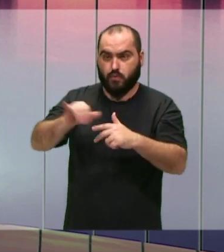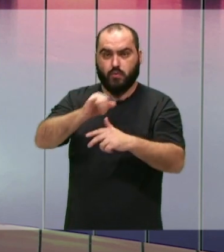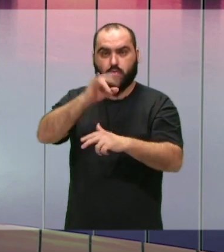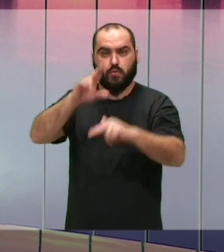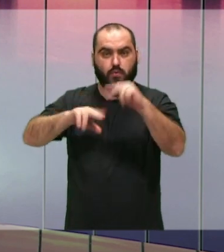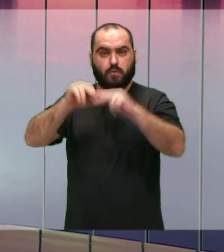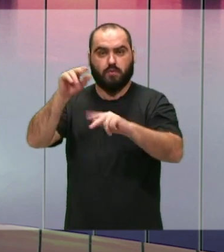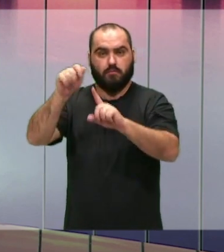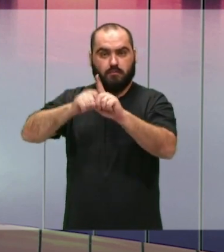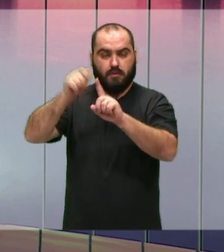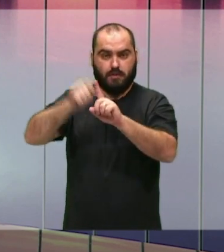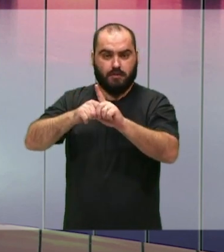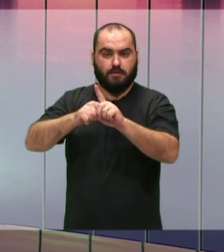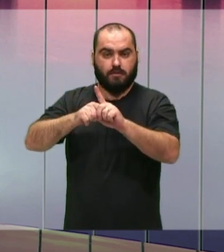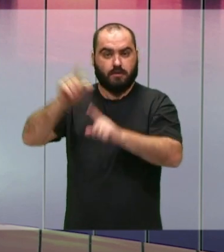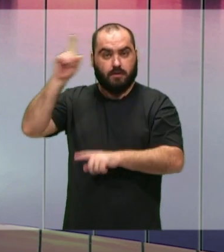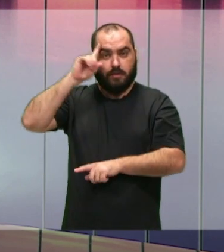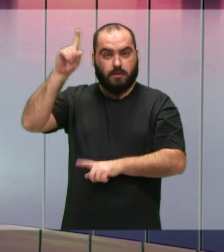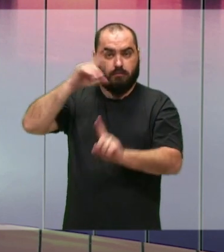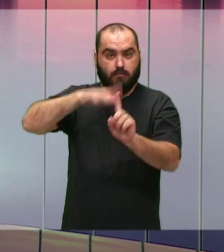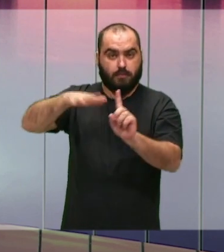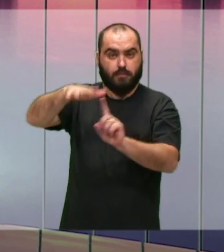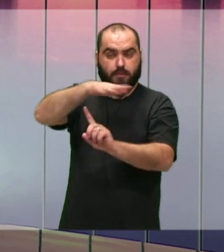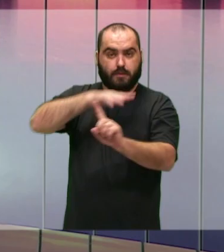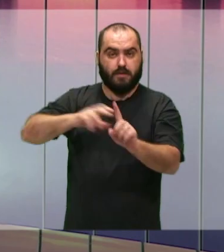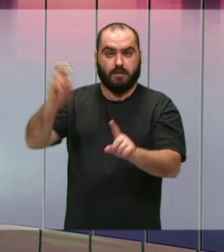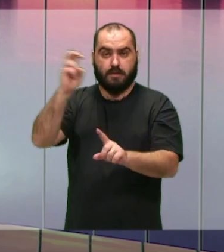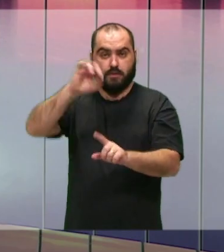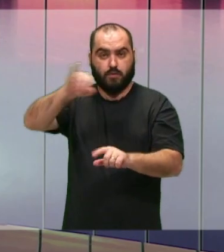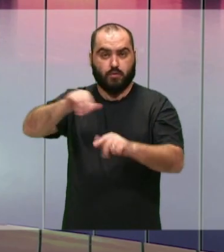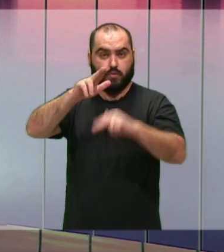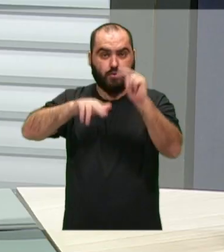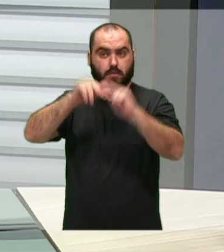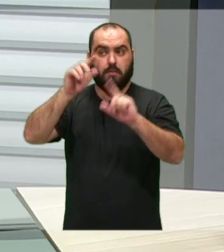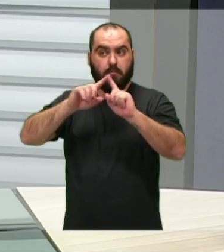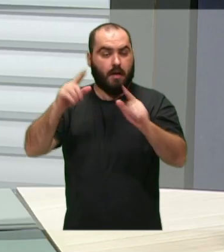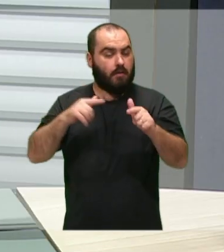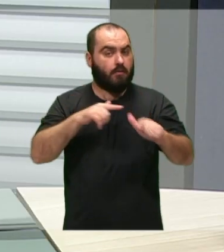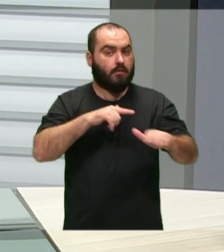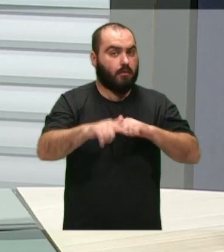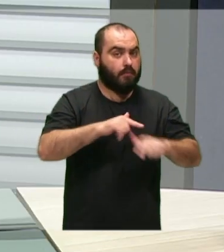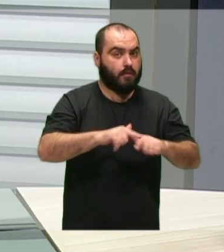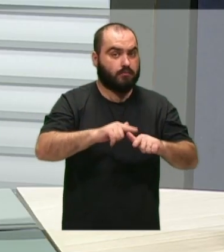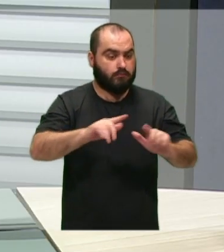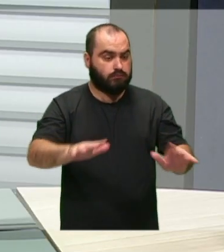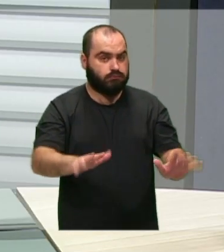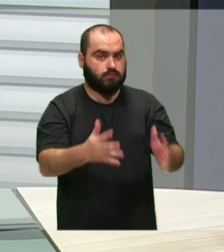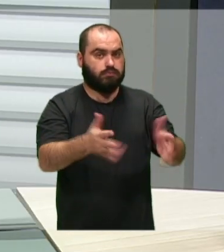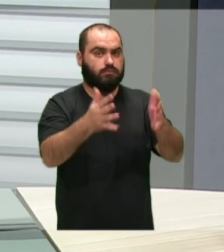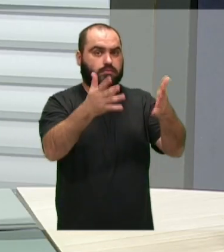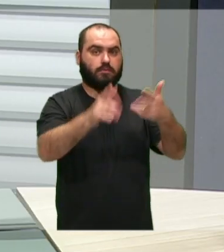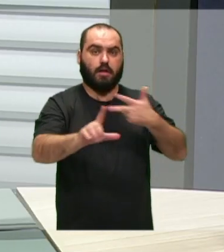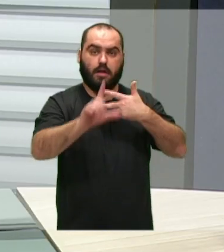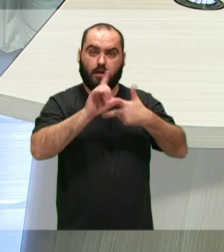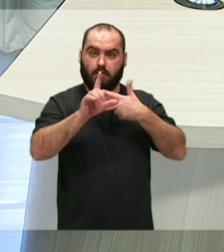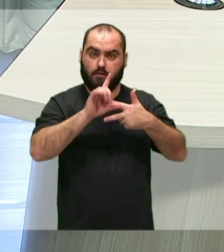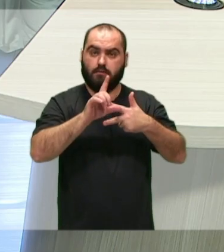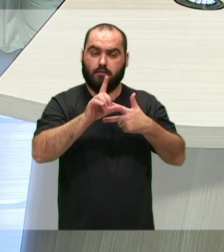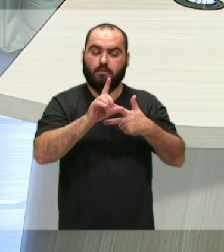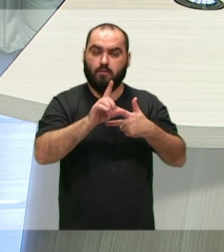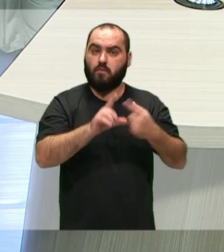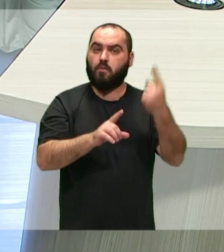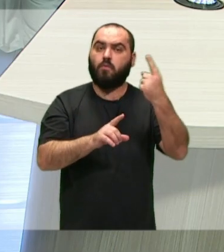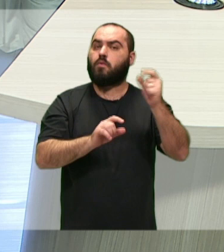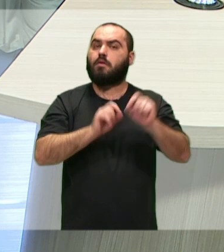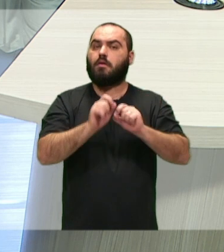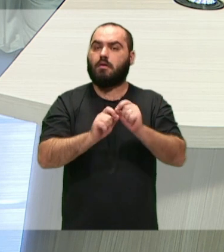do mês, do dia, do meio ambiente, 5 de junho, mas foi um mês de atividades incentivadas pelo Poder Legislativo, uma